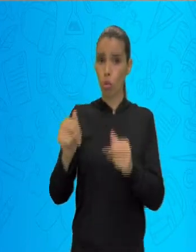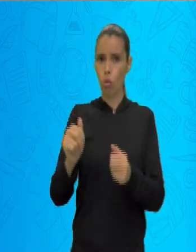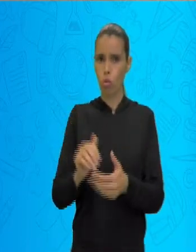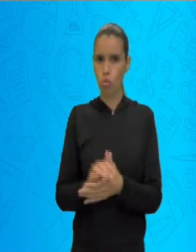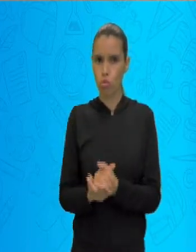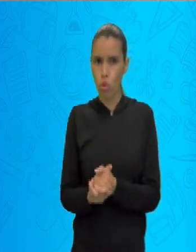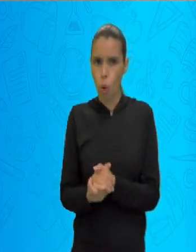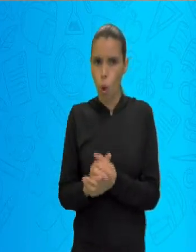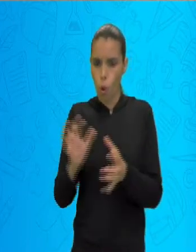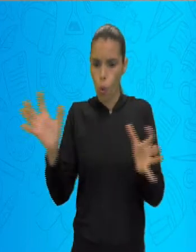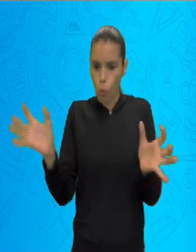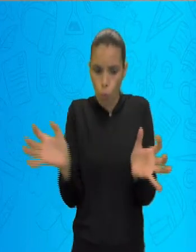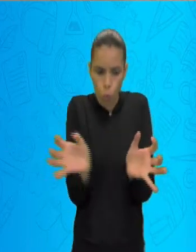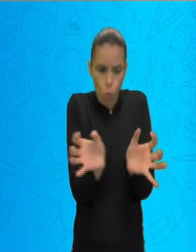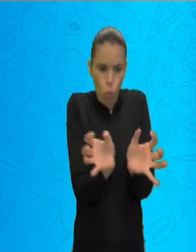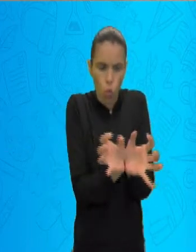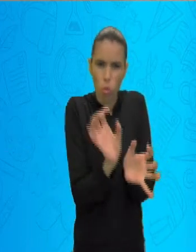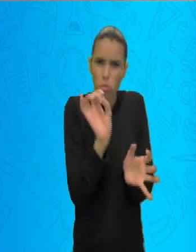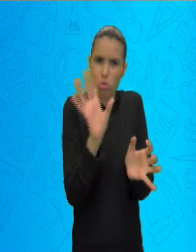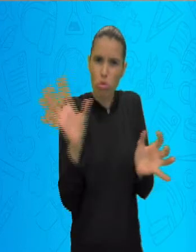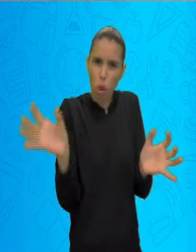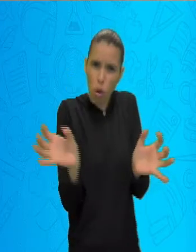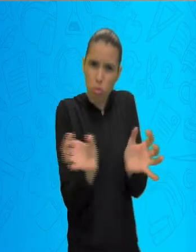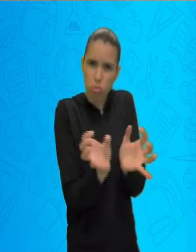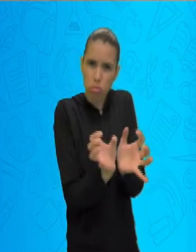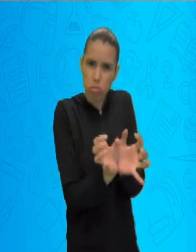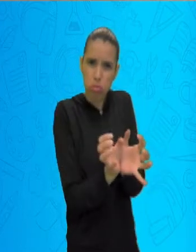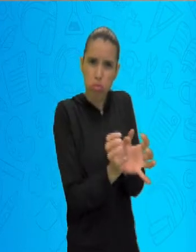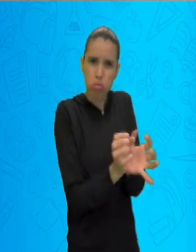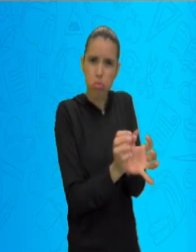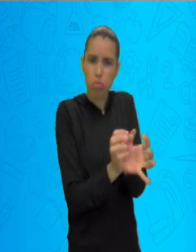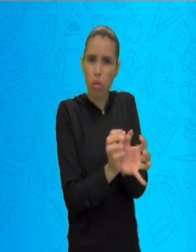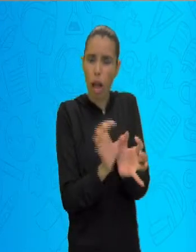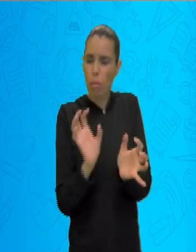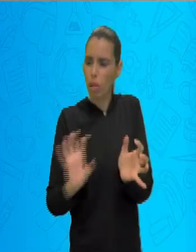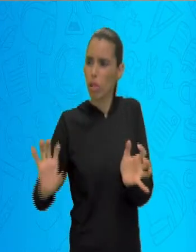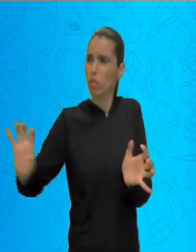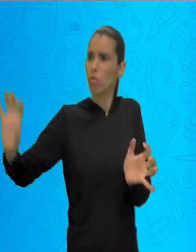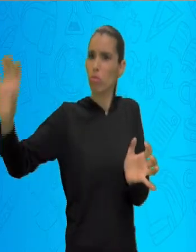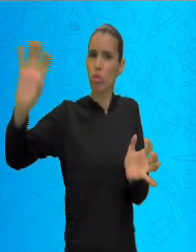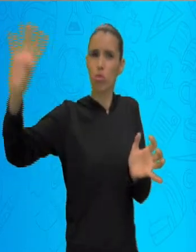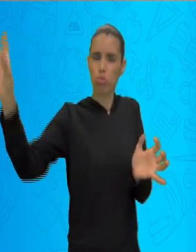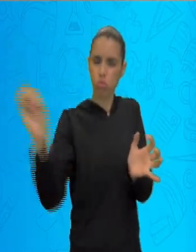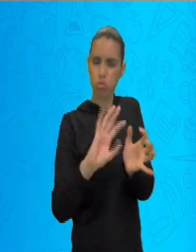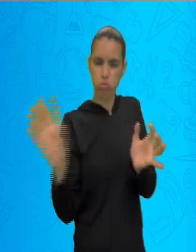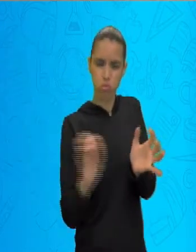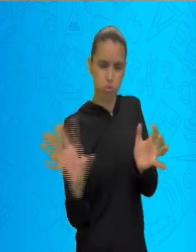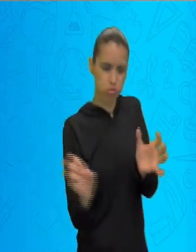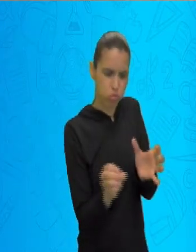não resolve o problema. Por quê? Porque as realidades são diferentes.